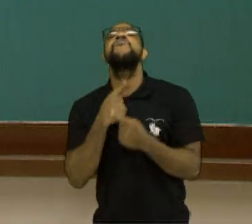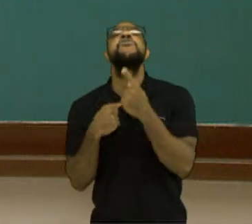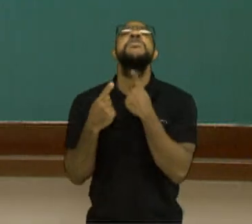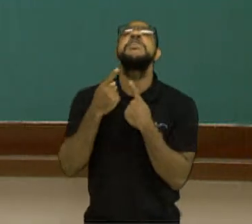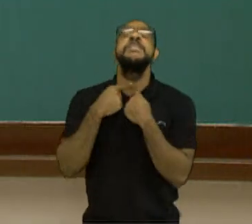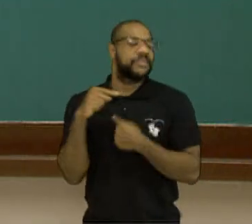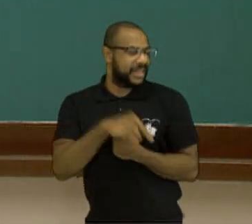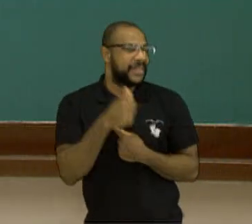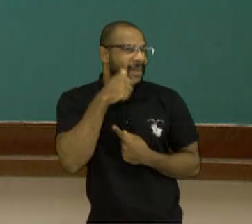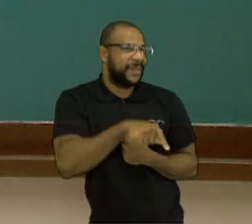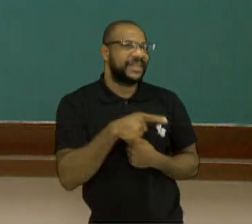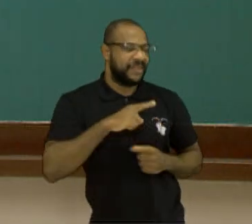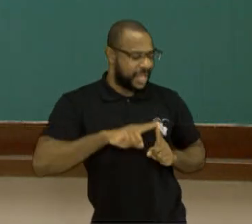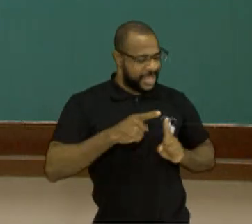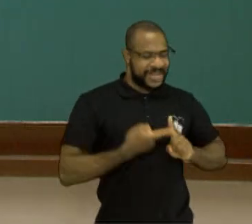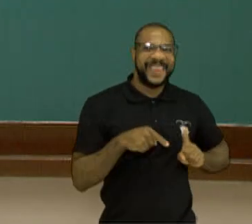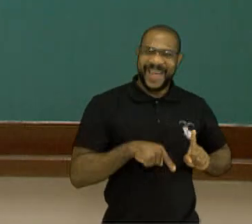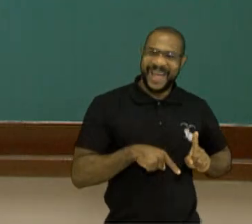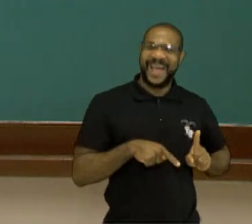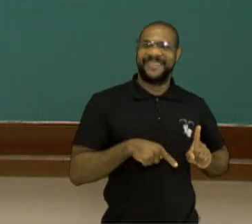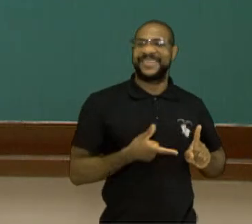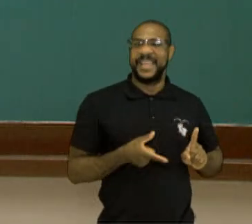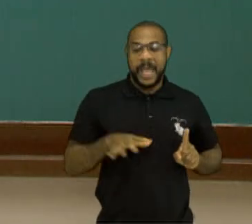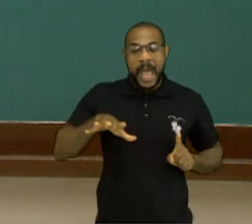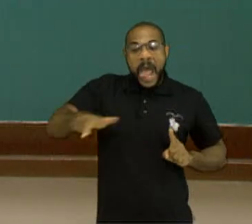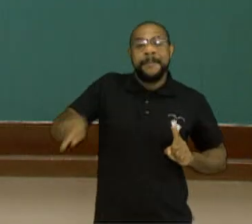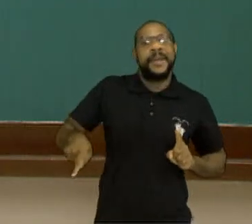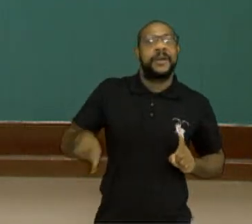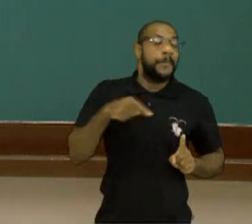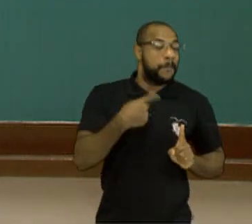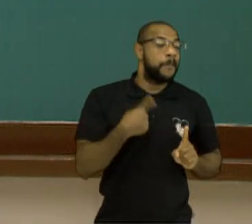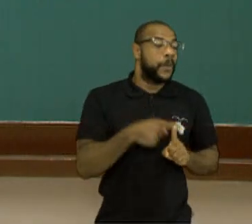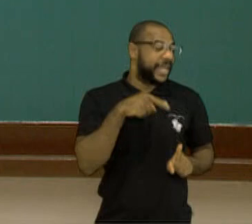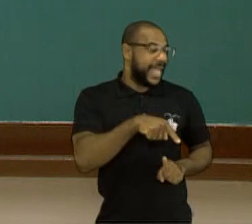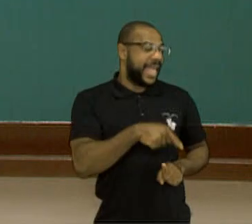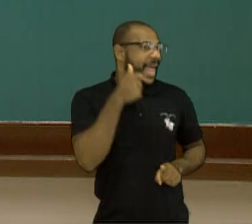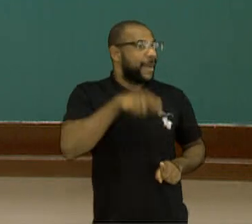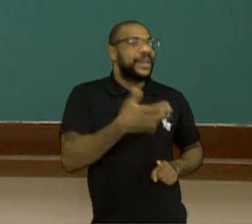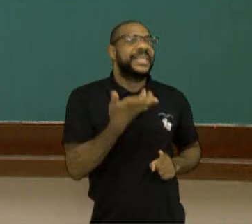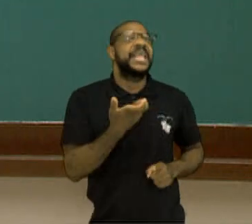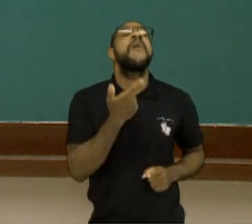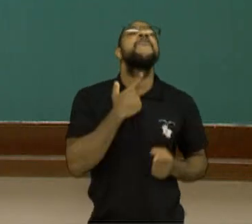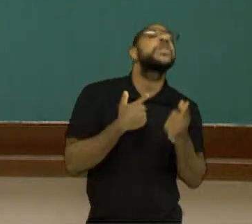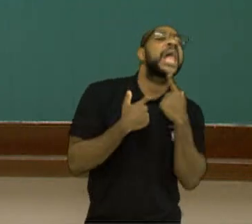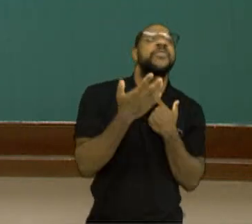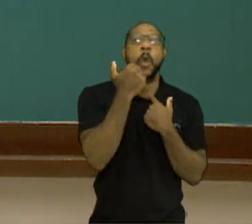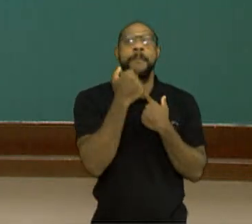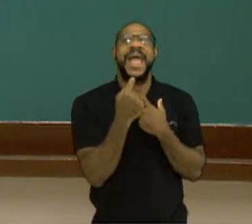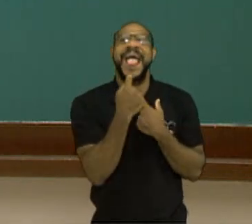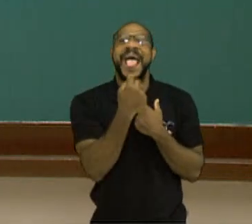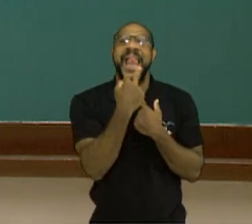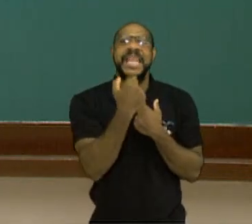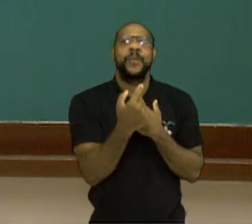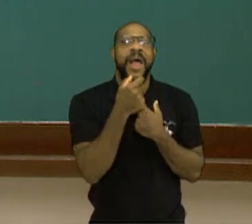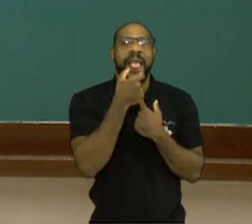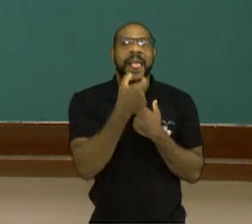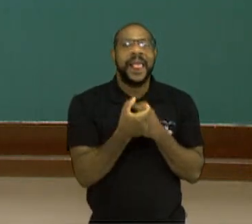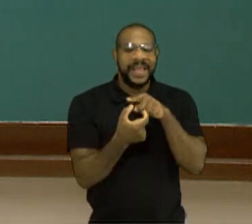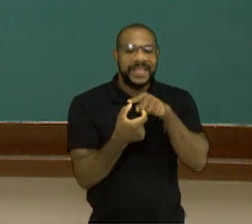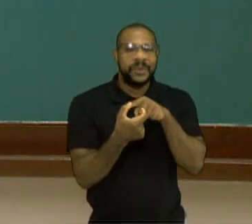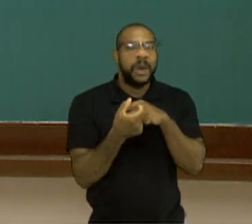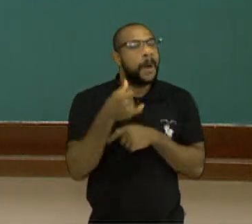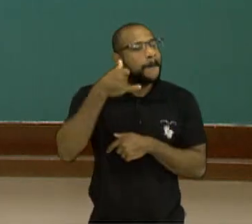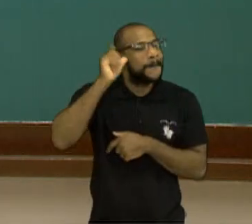que estava grávida. E aí ele vai ser punido porque o boi foi morto. Aí chamam o pajé. O pajé vem, ressuscita o boi.